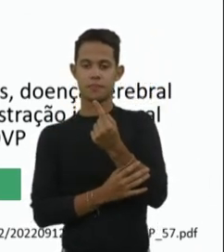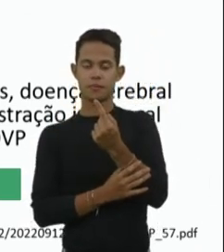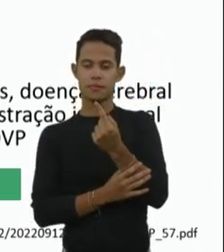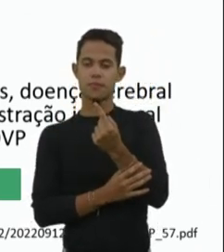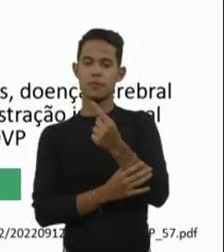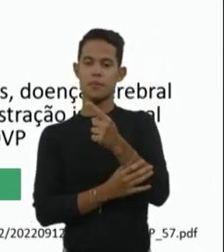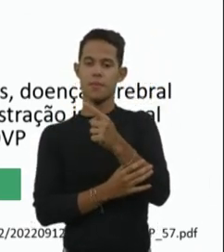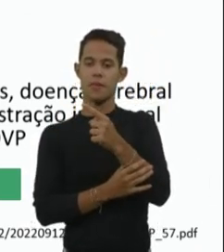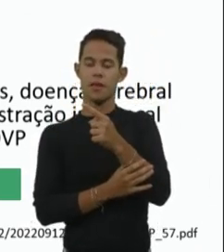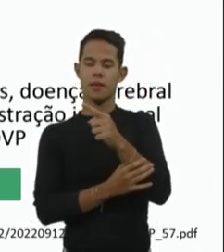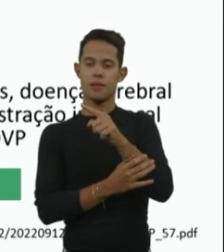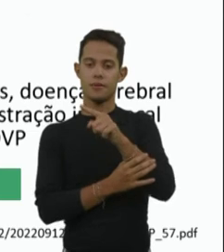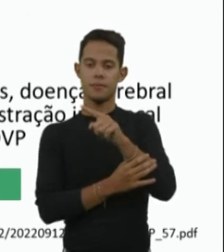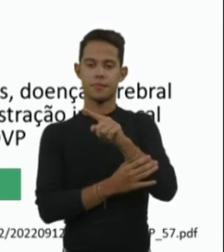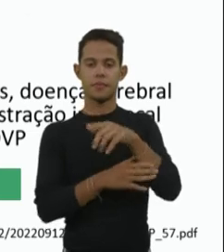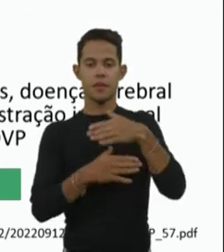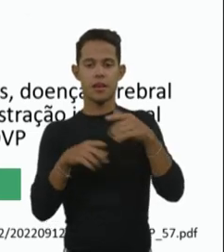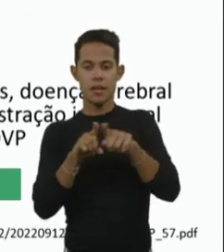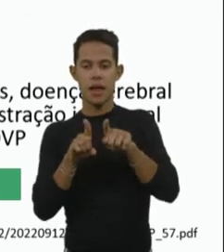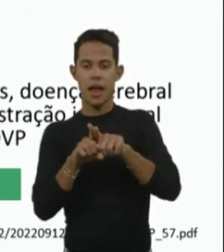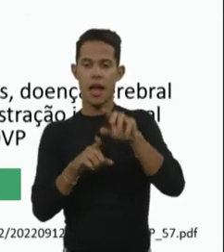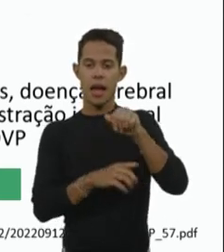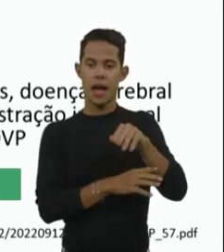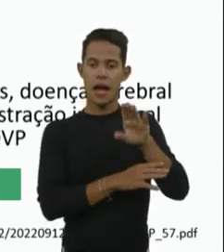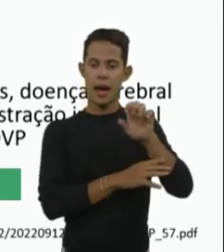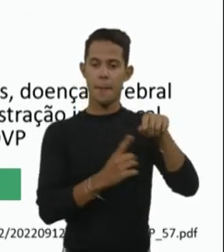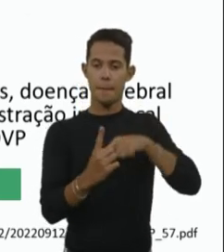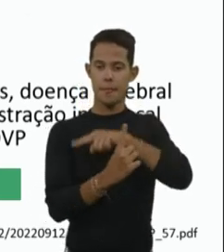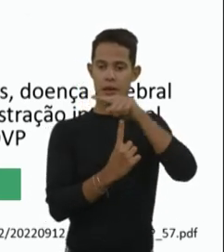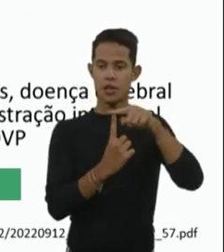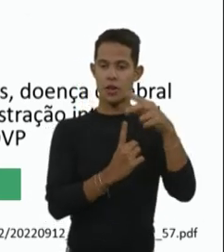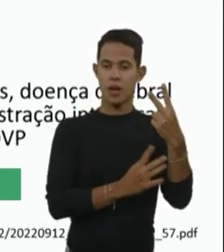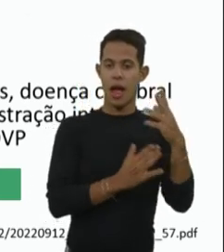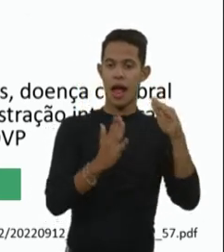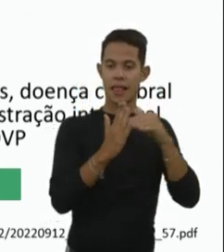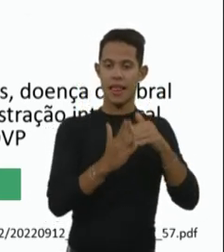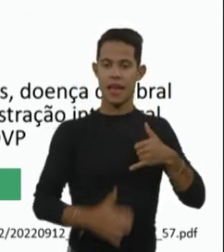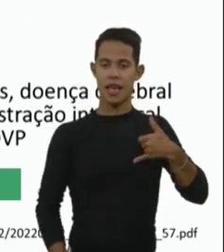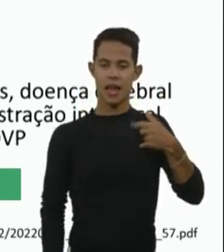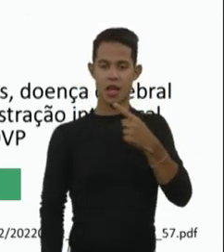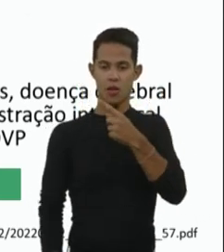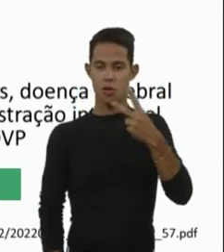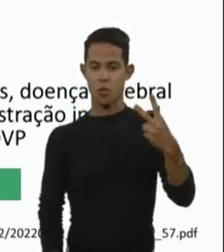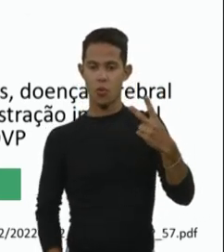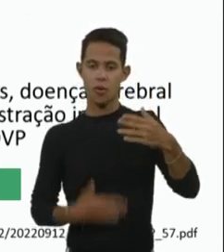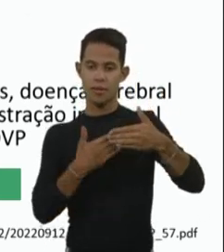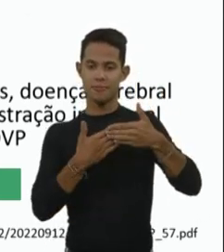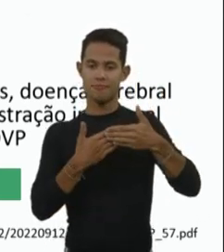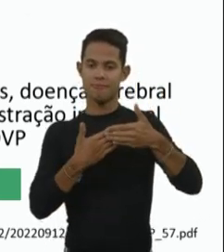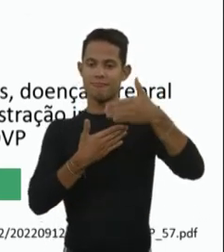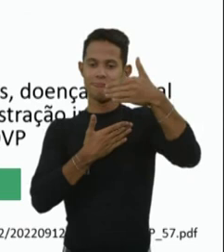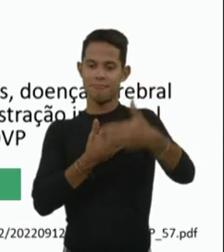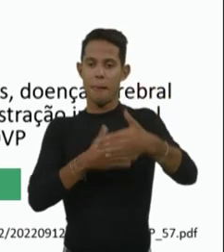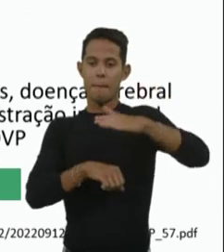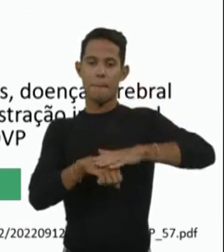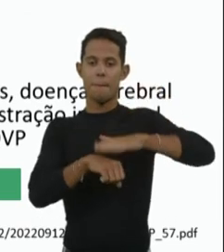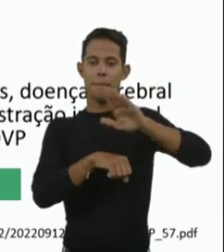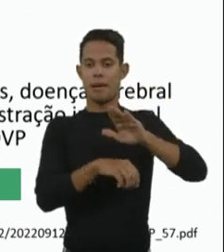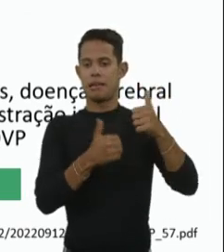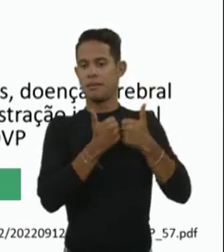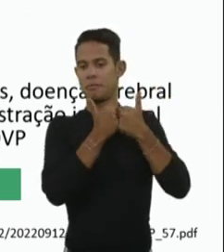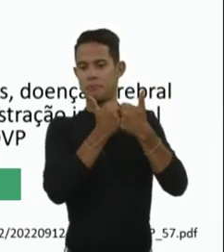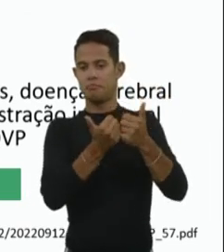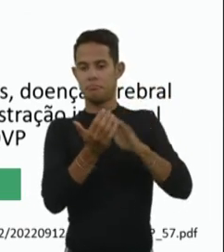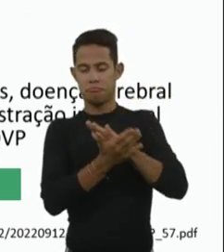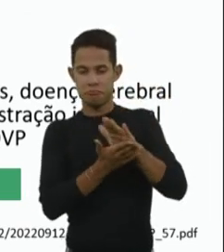ventilação invasiva, desculpa, para a AME tipo 2 tem que ser até os 12 anos ou acima dos 12 anos se conseguir sentar sem apoio e se tiver